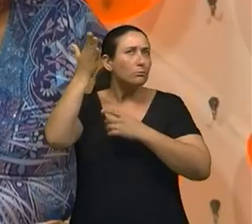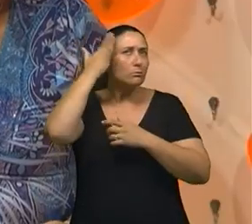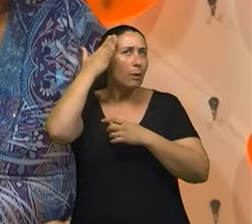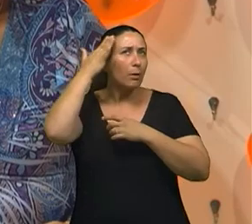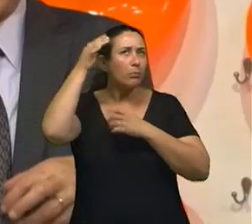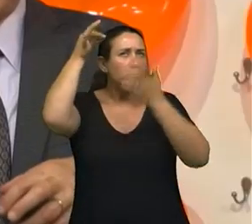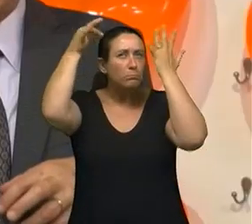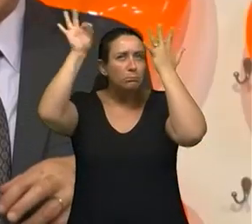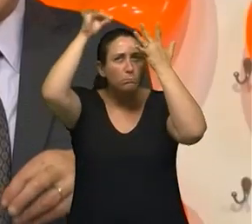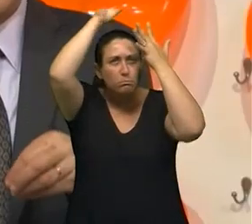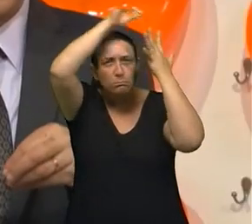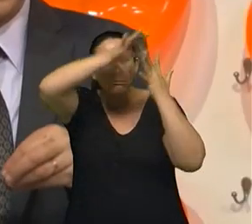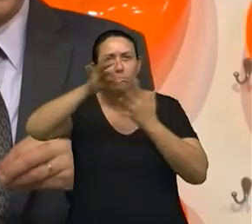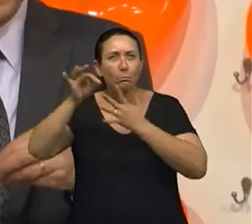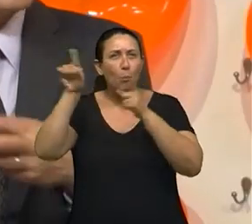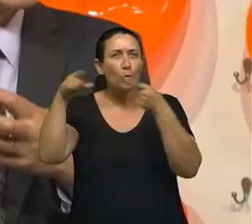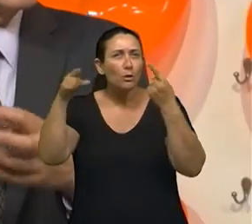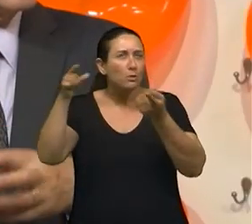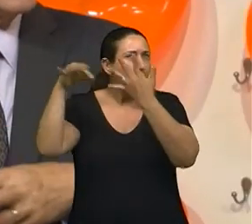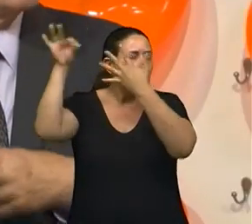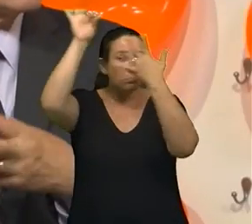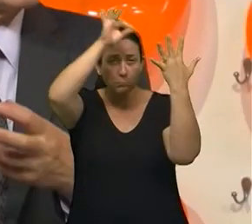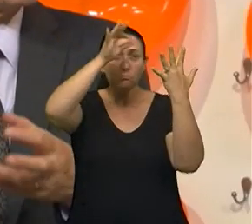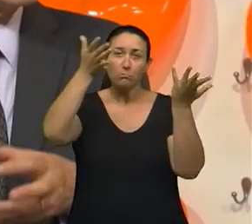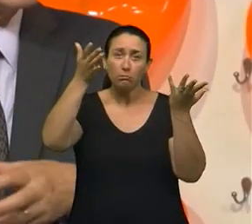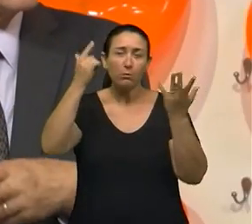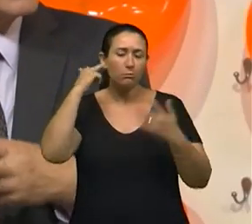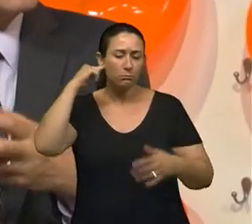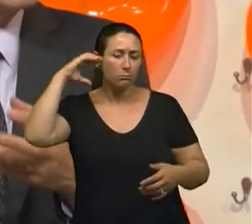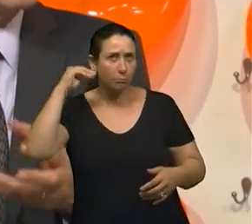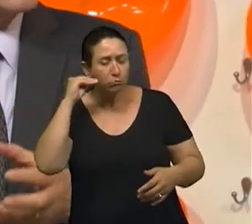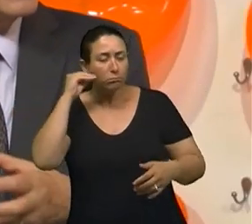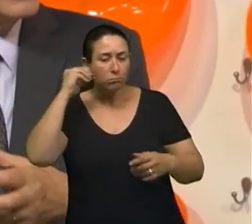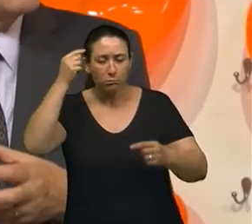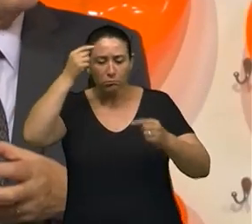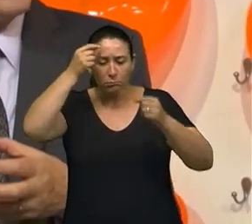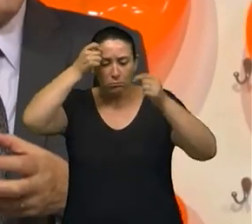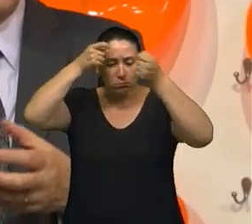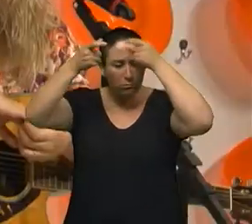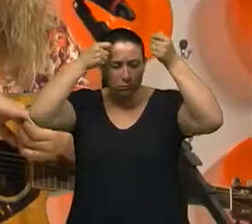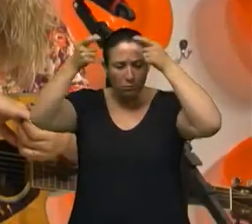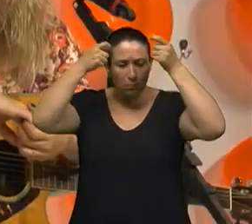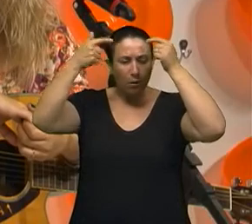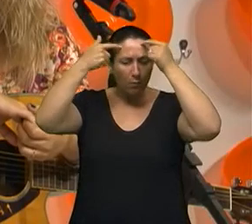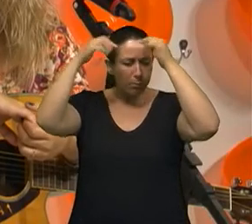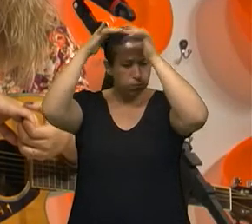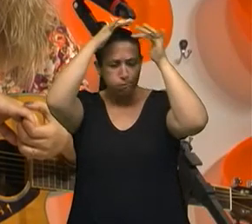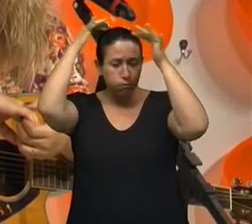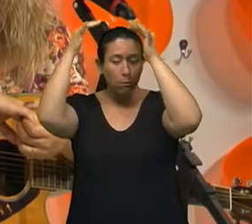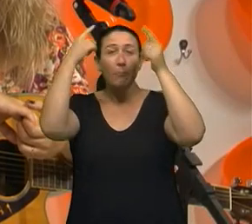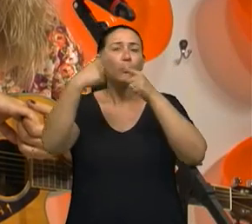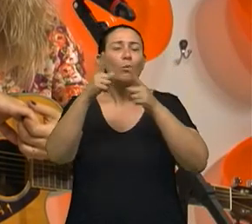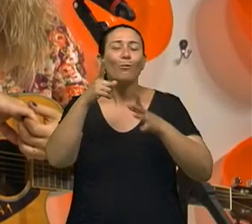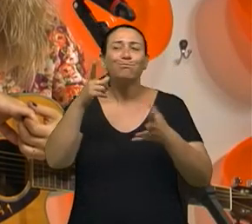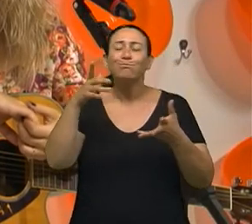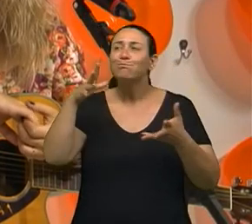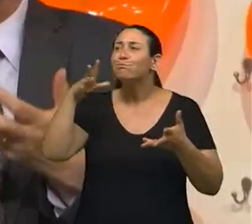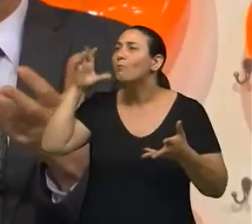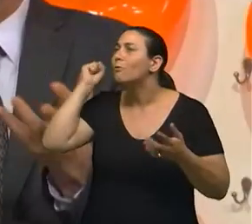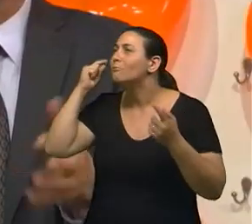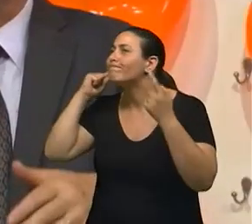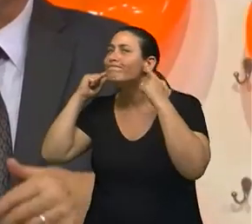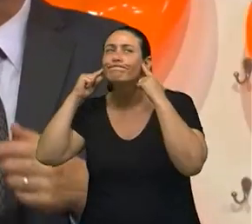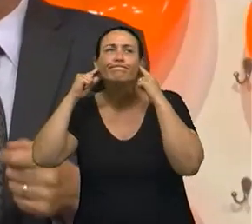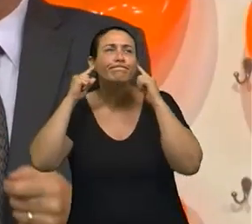que talvez até a surdez tenha até acelerado essa capacidade criativa dele, porque como ele não ouvia sons internos, aqueles